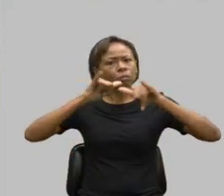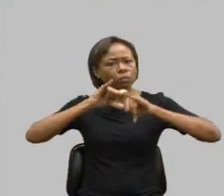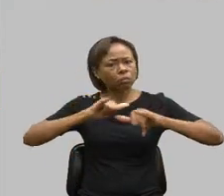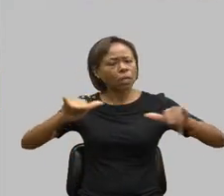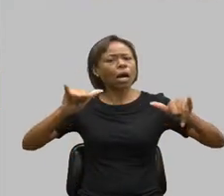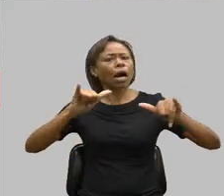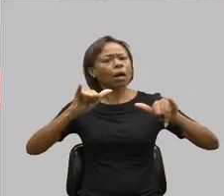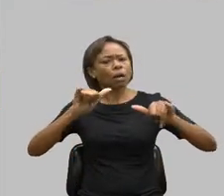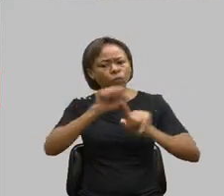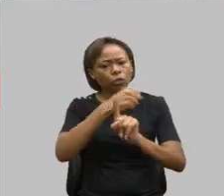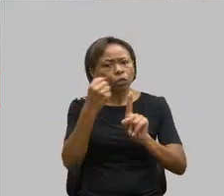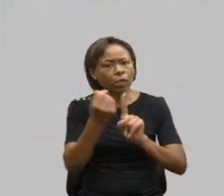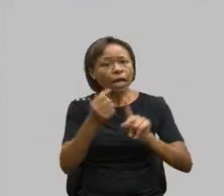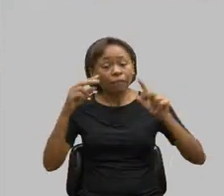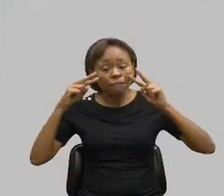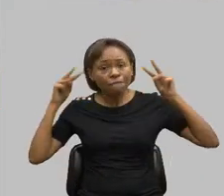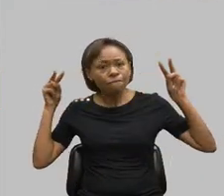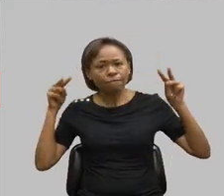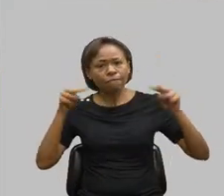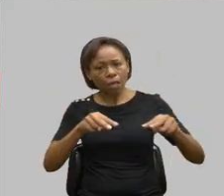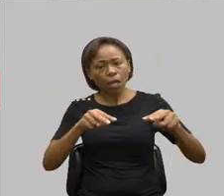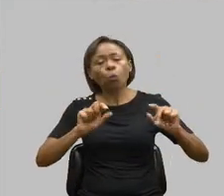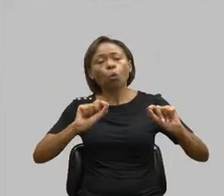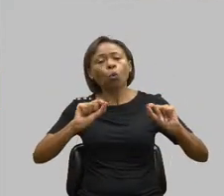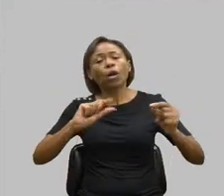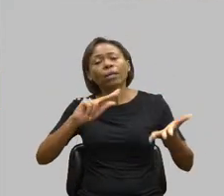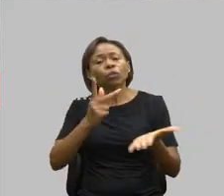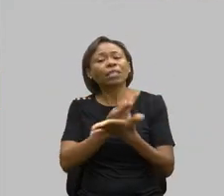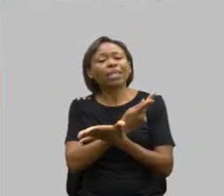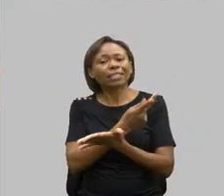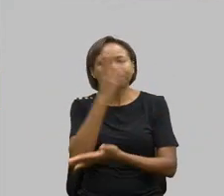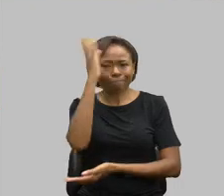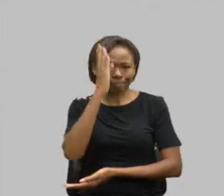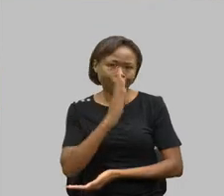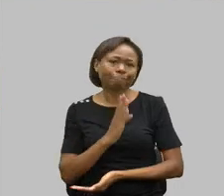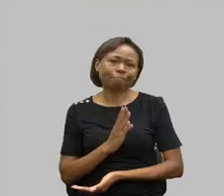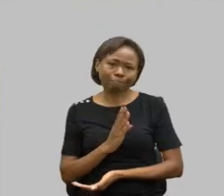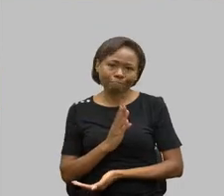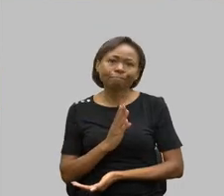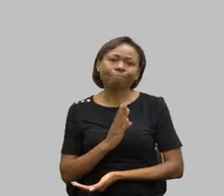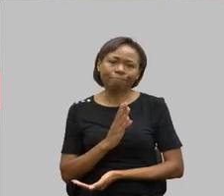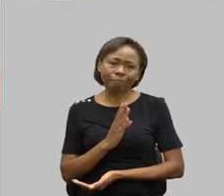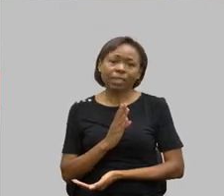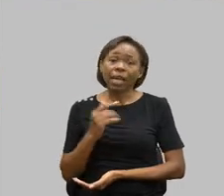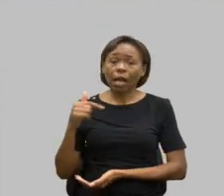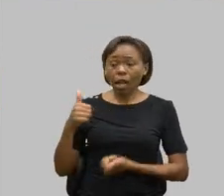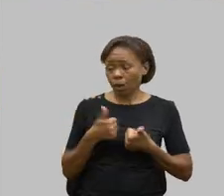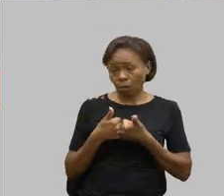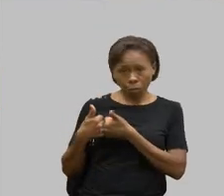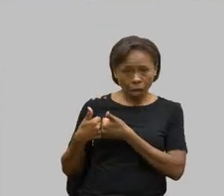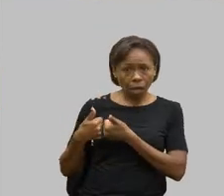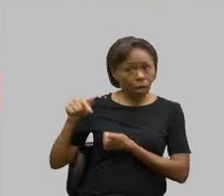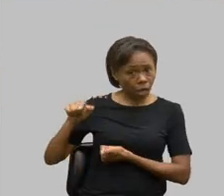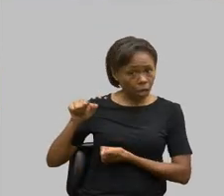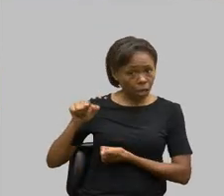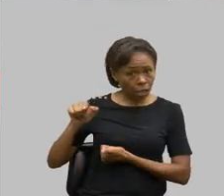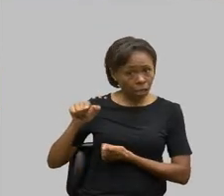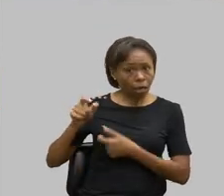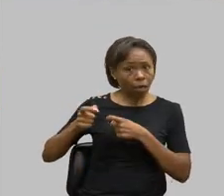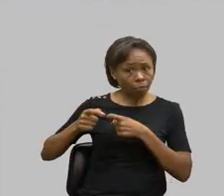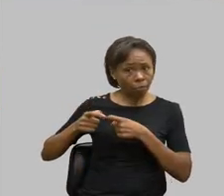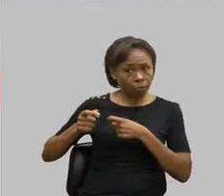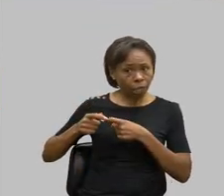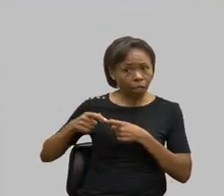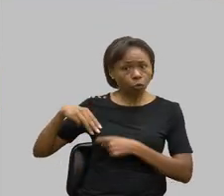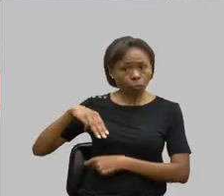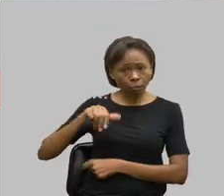sociedade o que acontece no nosso Brasil. Estou aqui ao lado de um médico, doutor